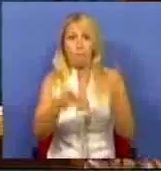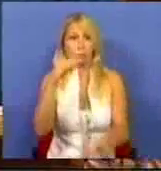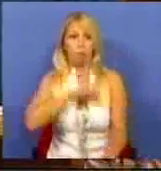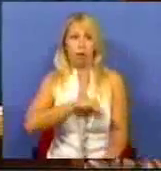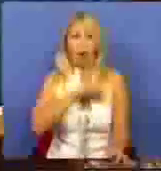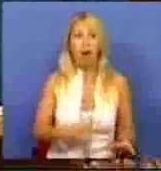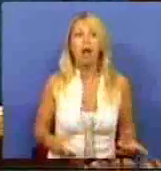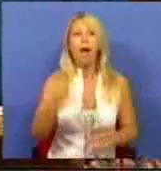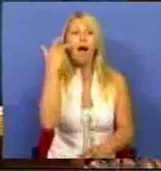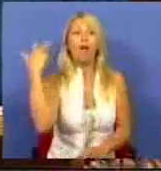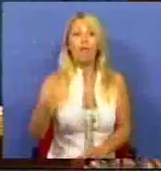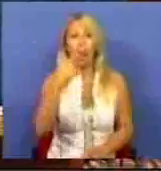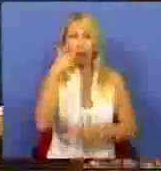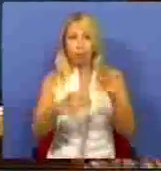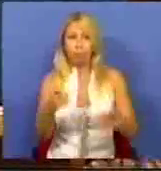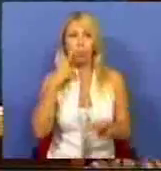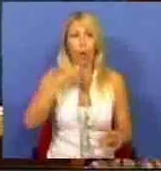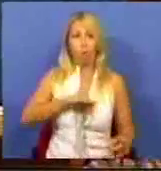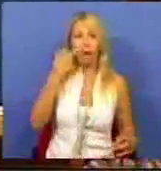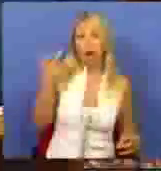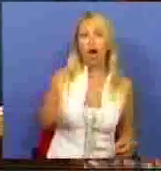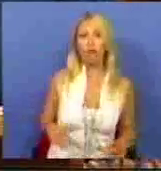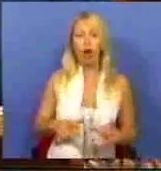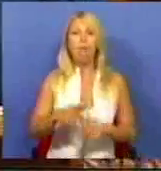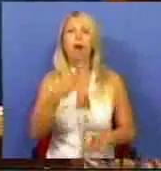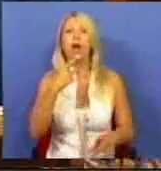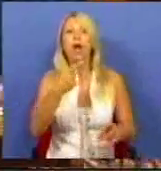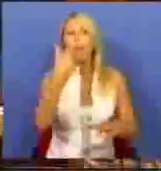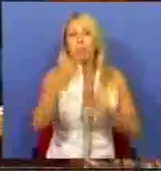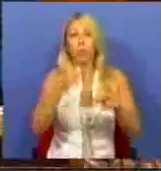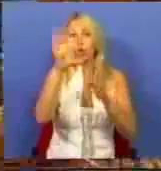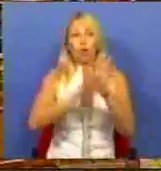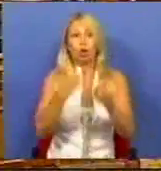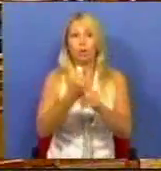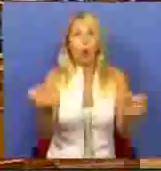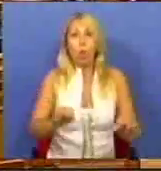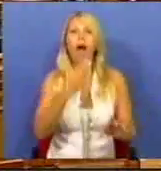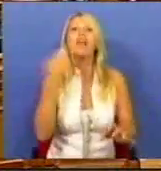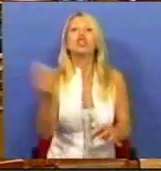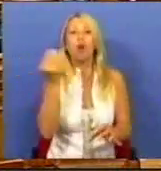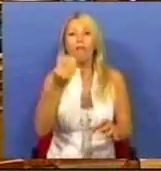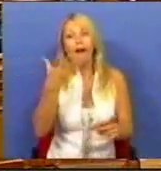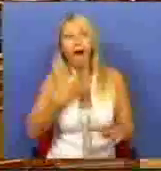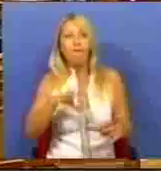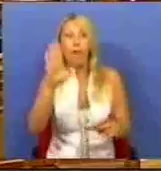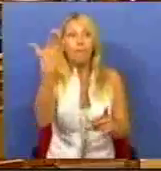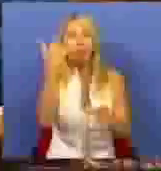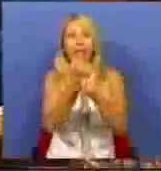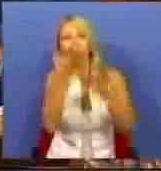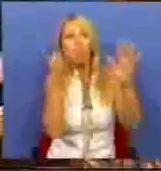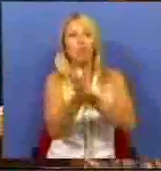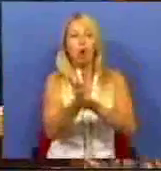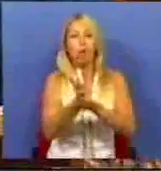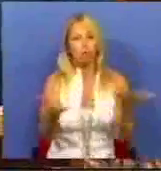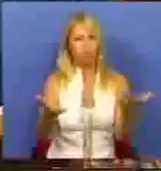os reformados e pensionistas, os precários, os jovens à procura do primeiro emprego. Não restam dúvidas de que nas